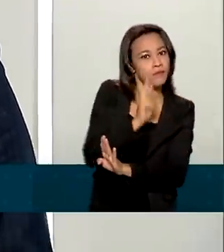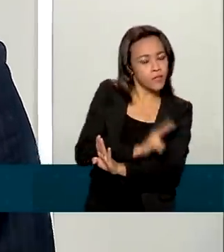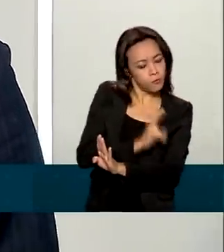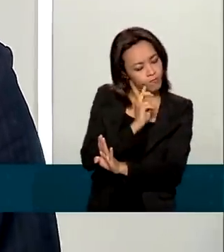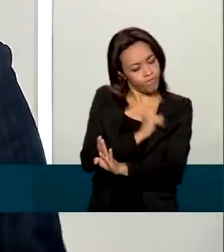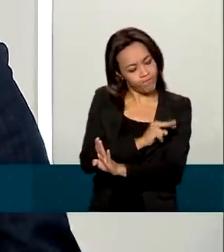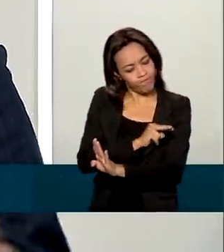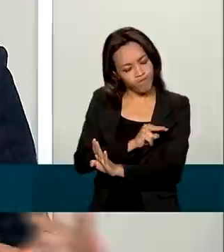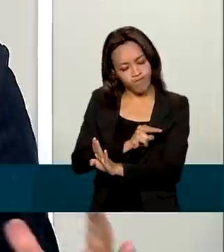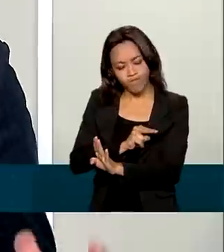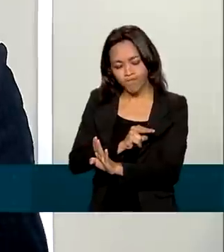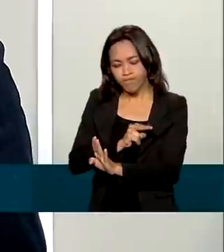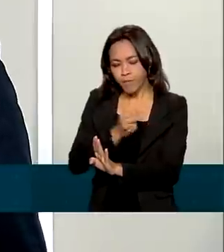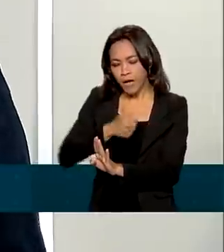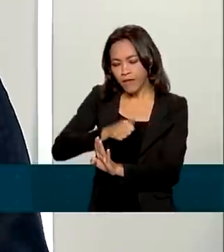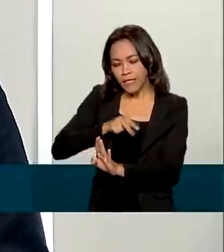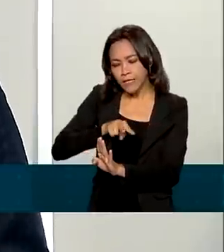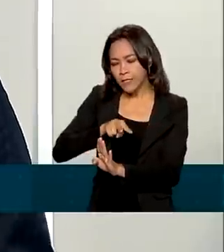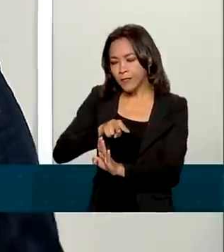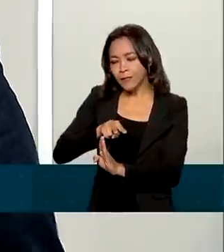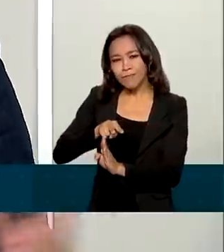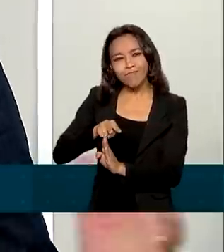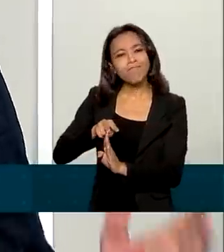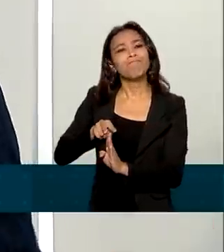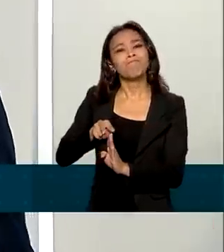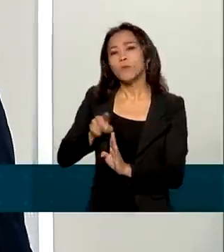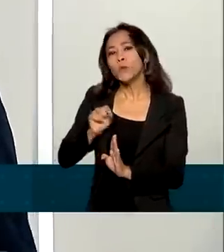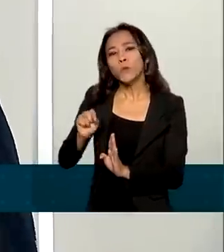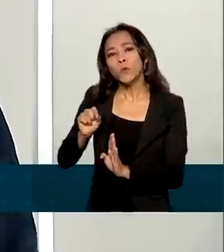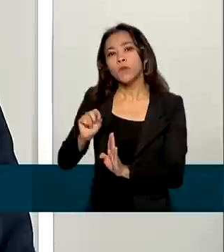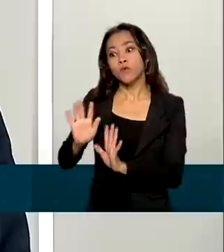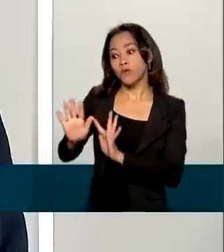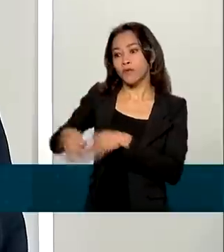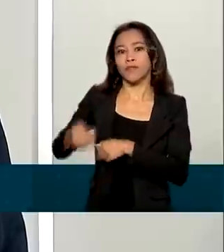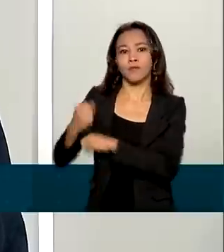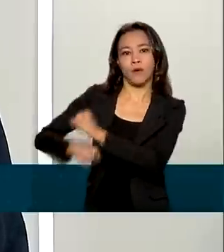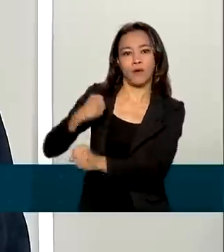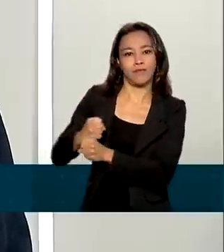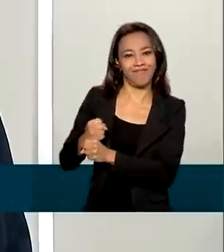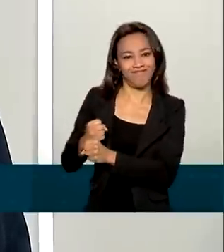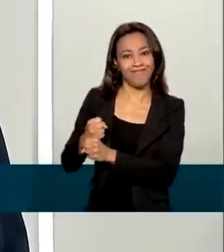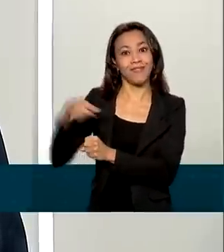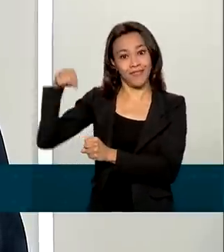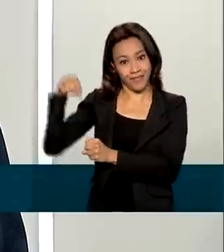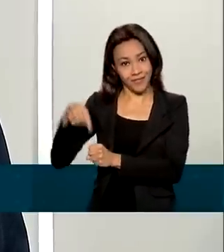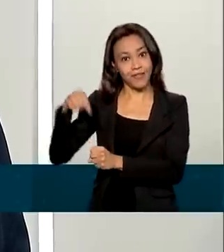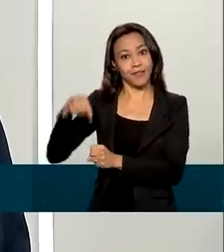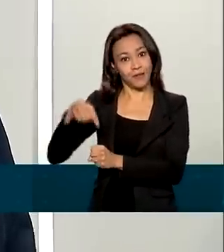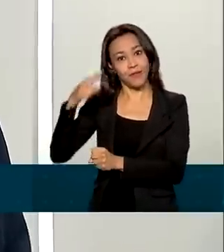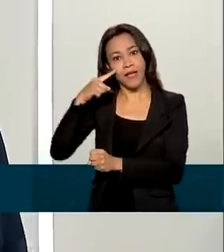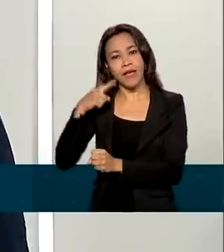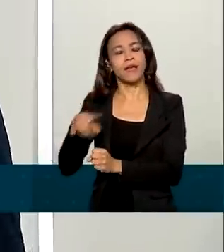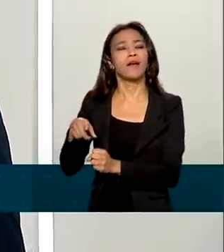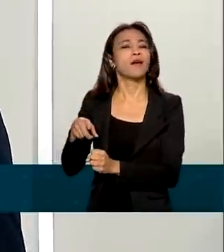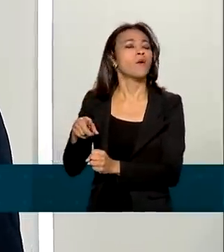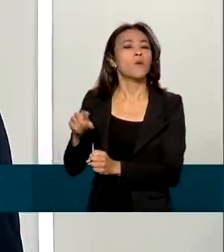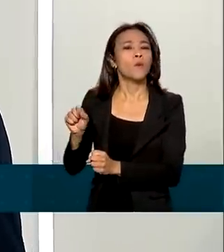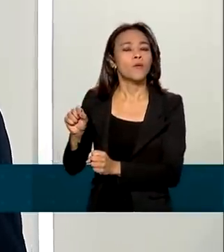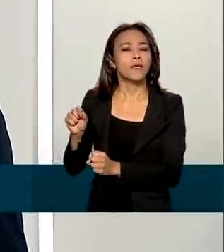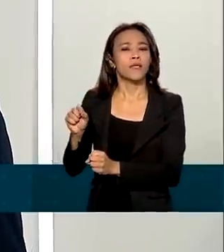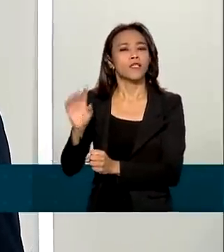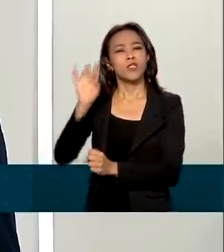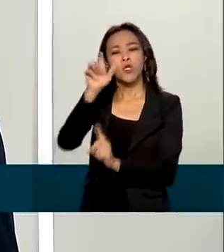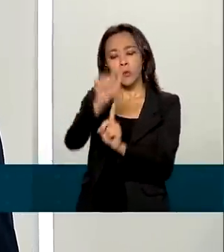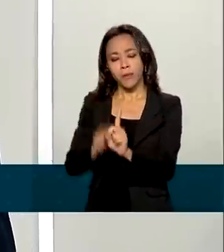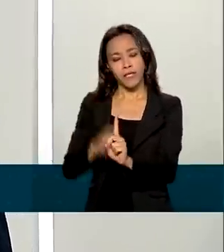fazermos uma projeção, economista adora fazer projeção, para o final do ano, o que nós chamamos de anualizar os dados. Ora, apenas